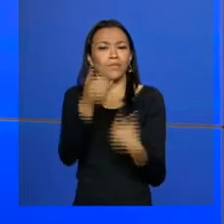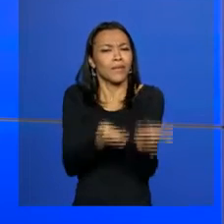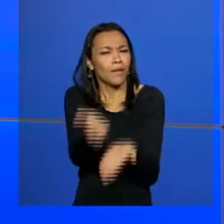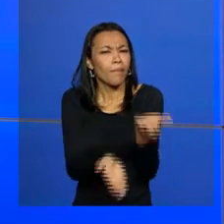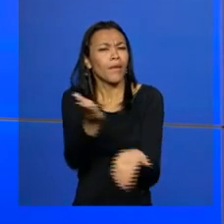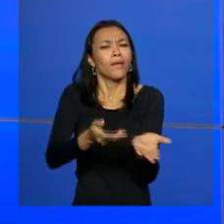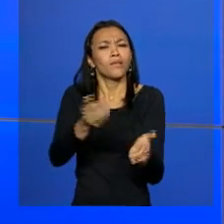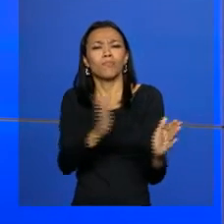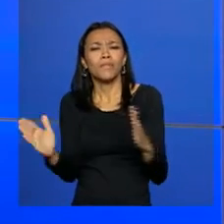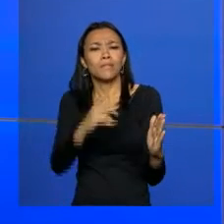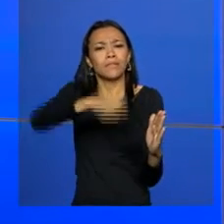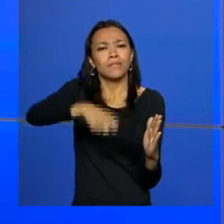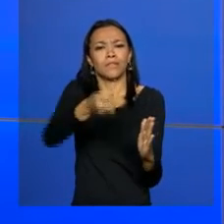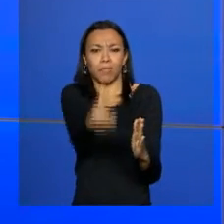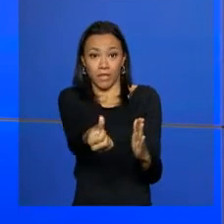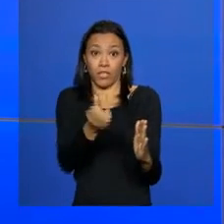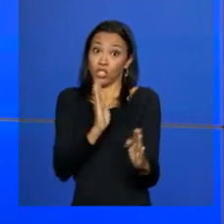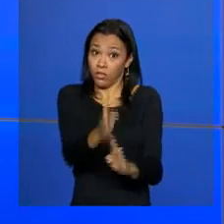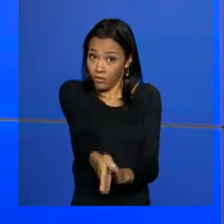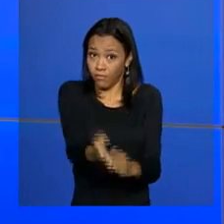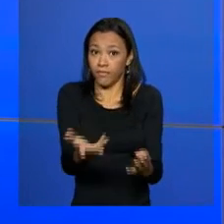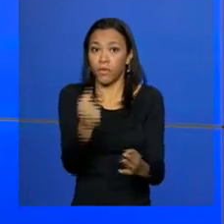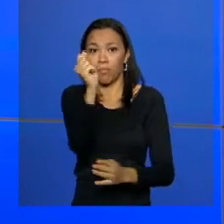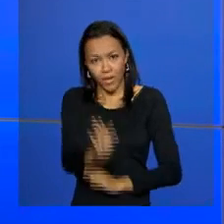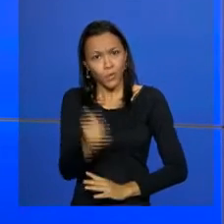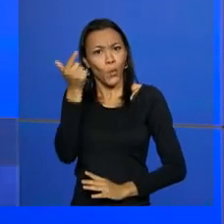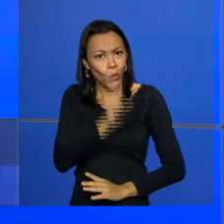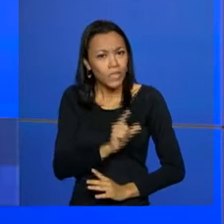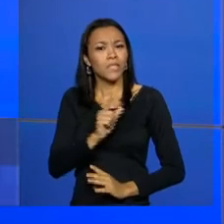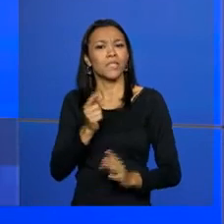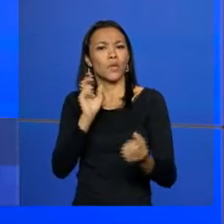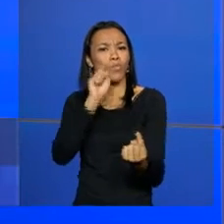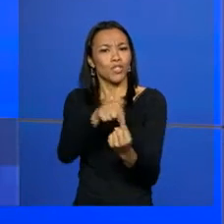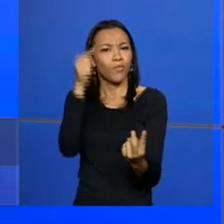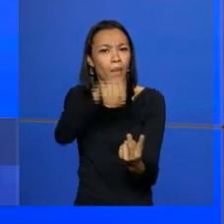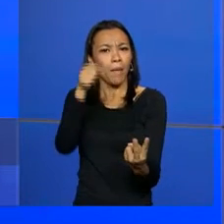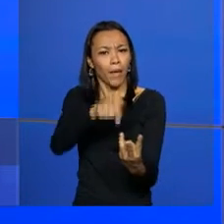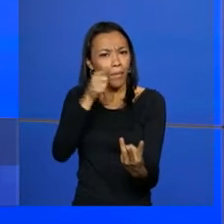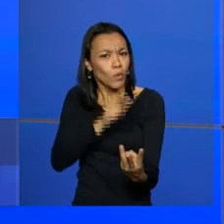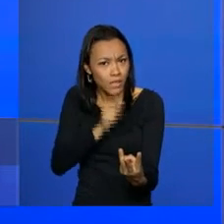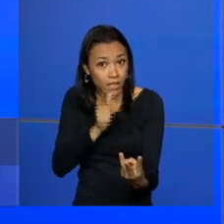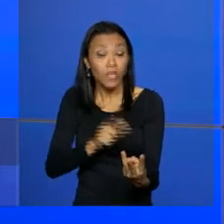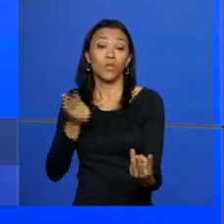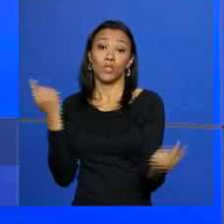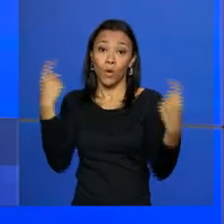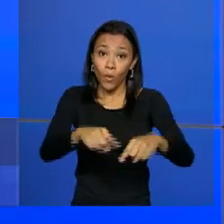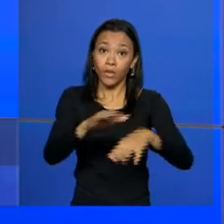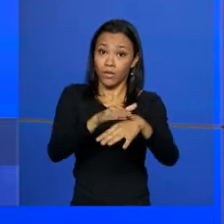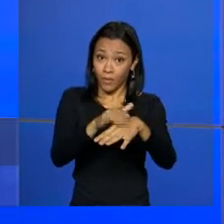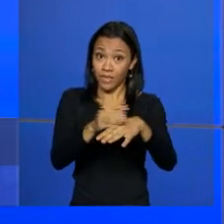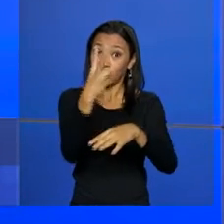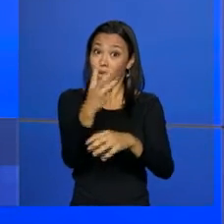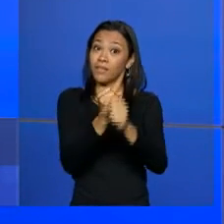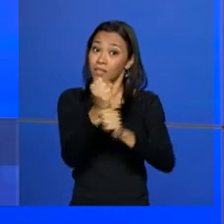duração mínima de seis meses sem interrupção. O Brasil conseguiu atingir as metas do milênio de combate à tuberculose com três anos de